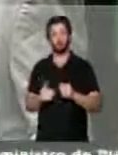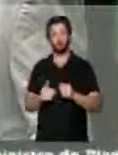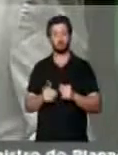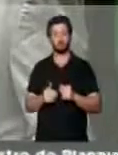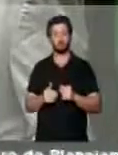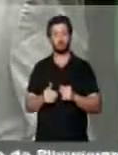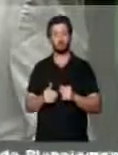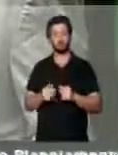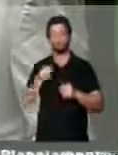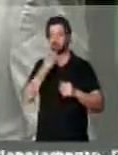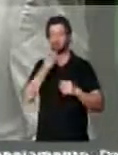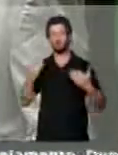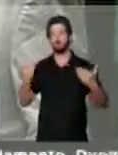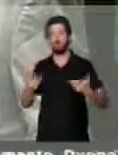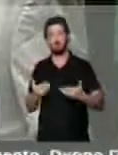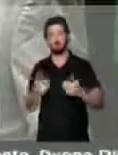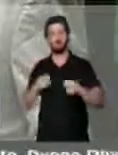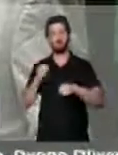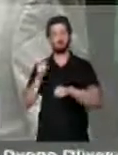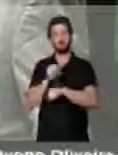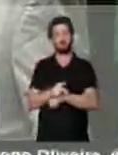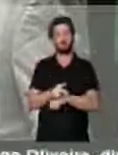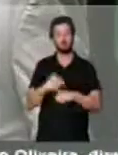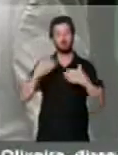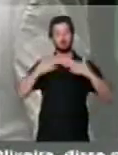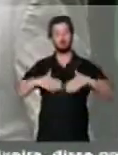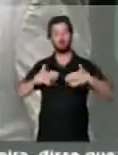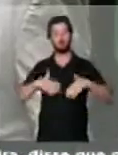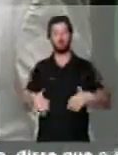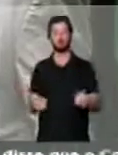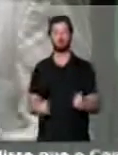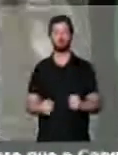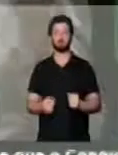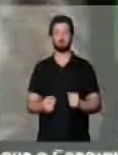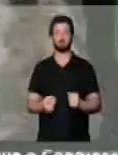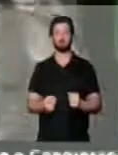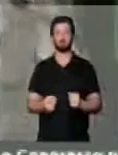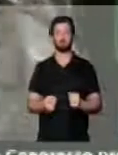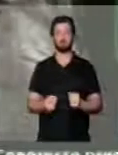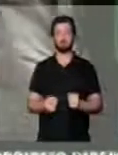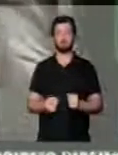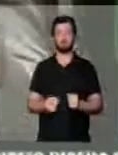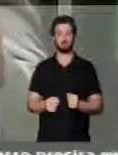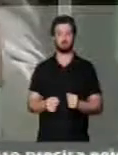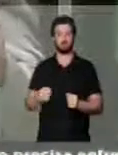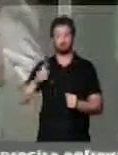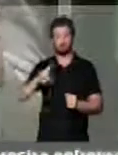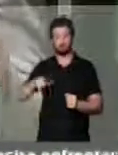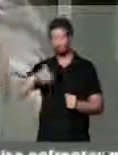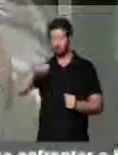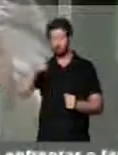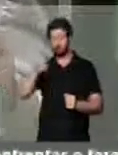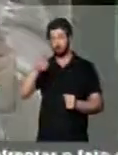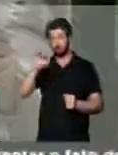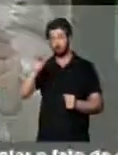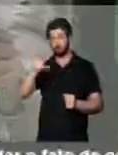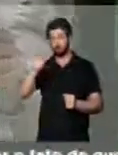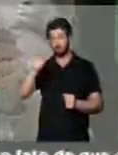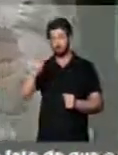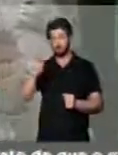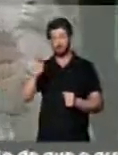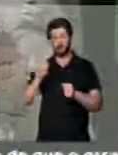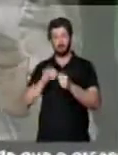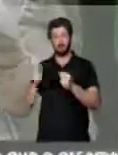estar gozando da aposentadoria tranquila. Não foi, Júlio César, o que o Lula fez comigo em